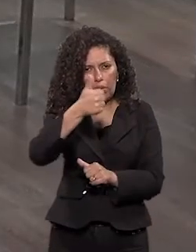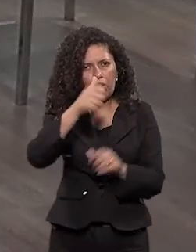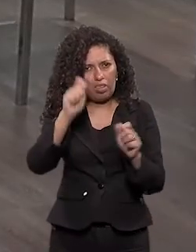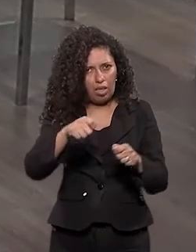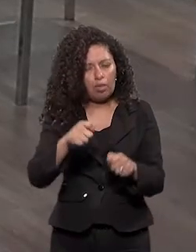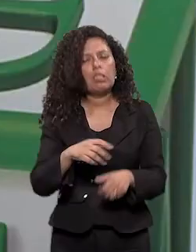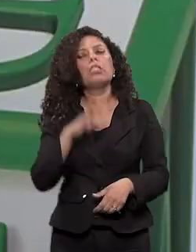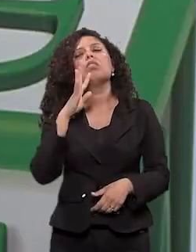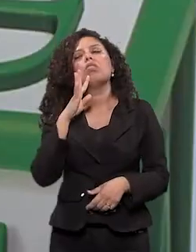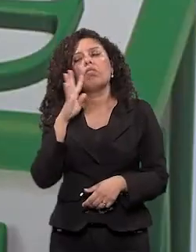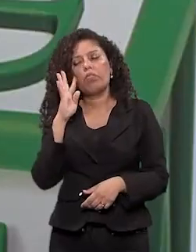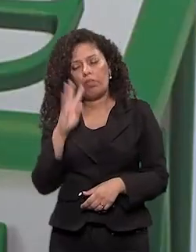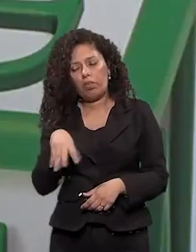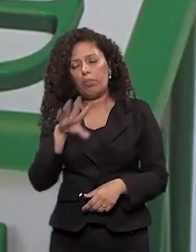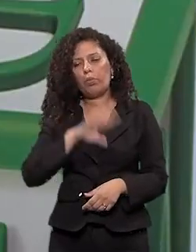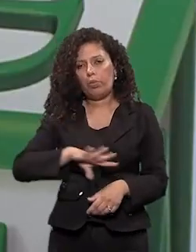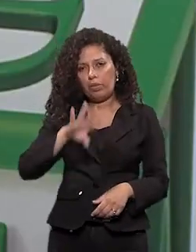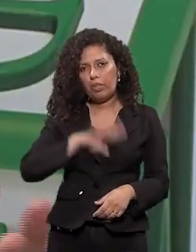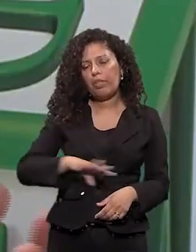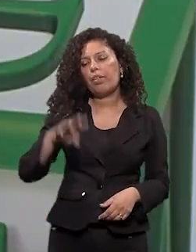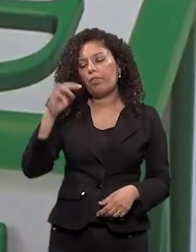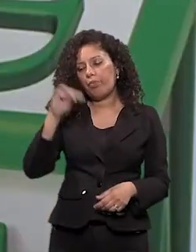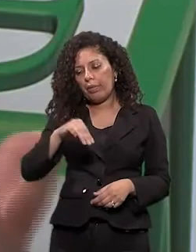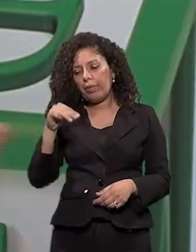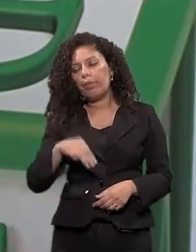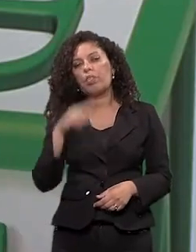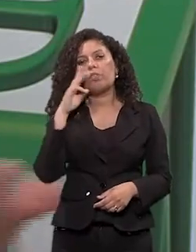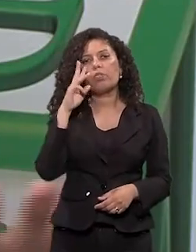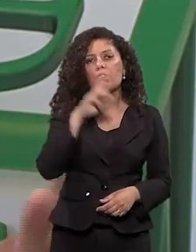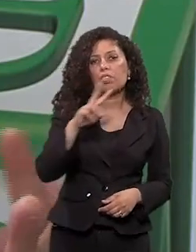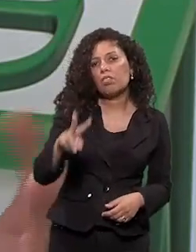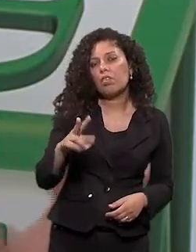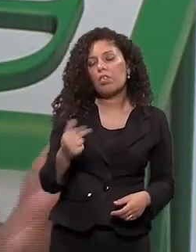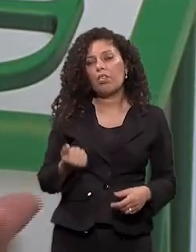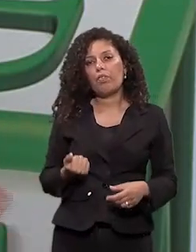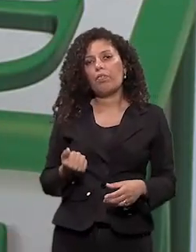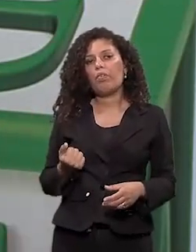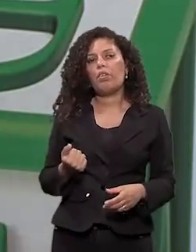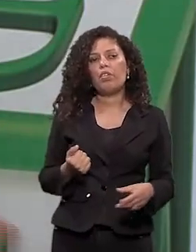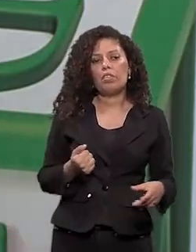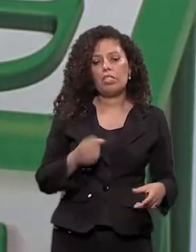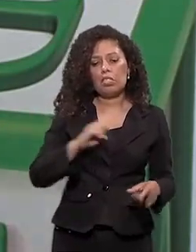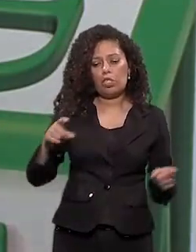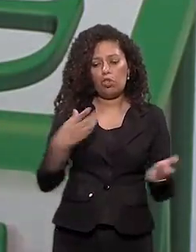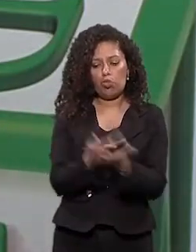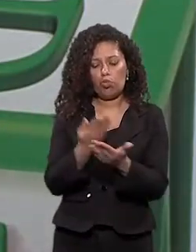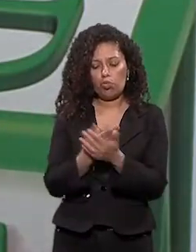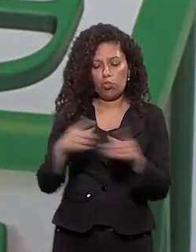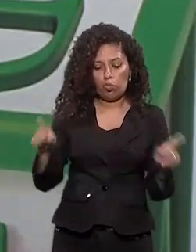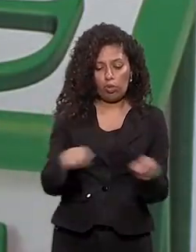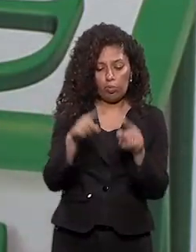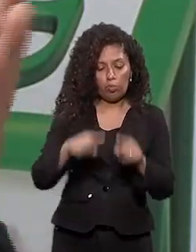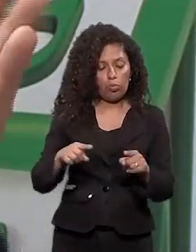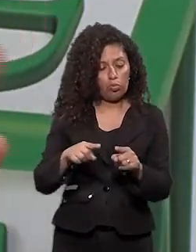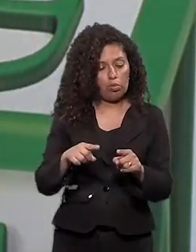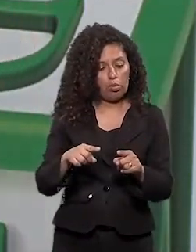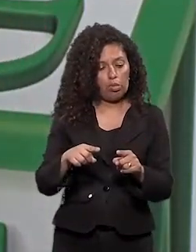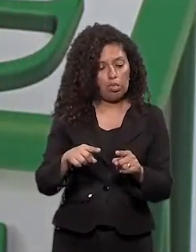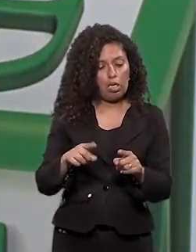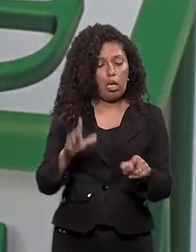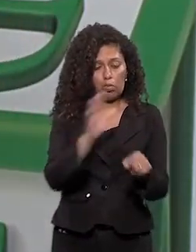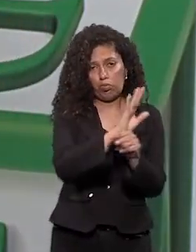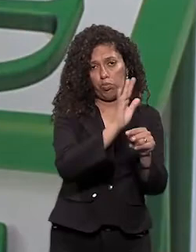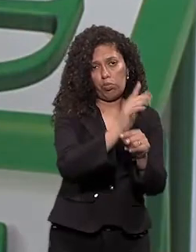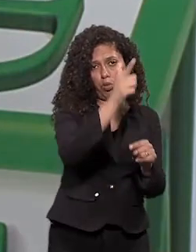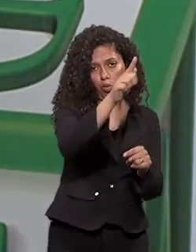matemática De português Elas na verdade são questões Essa interdisciplinaridade acontece Ela acontece na aula Então às vezes a gente está falando, por exemplo